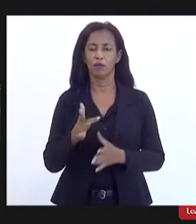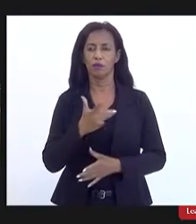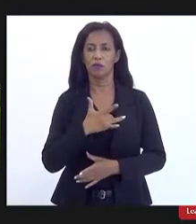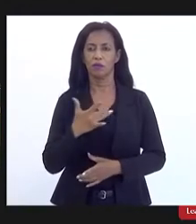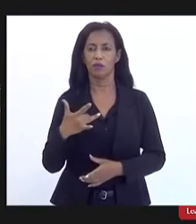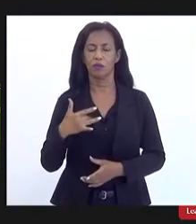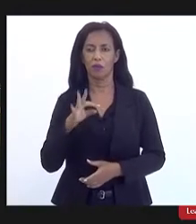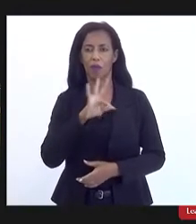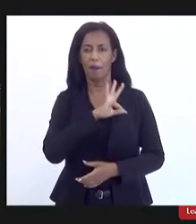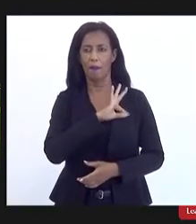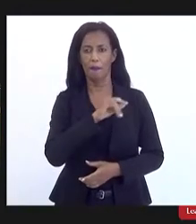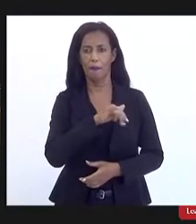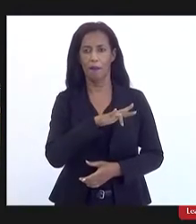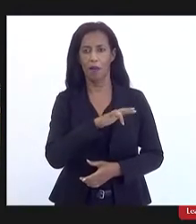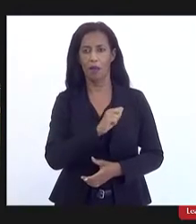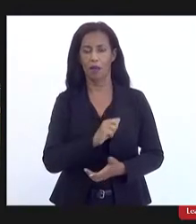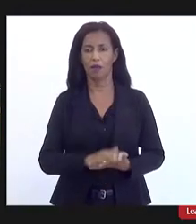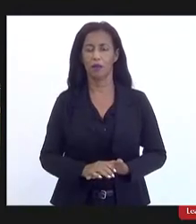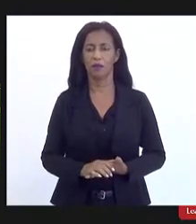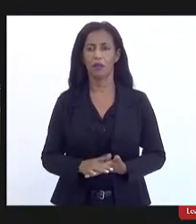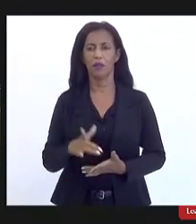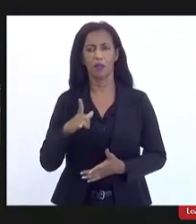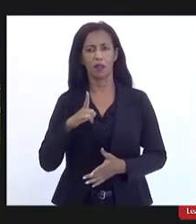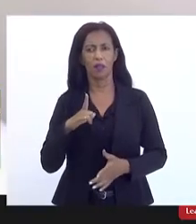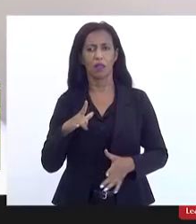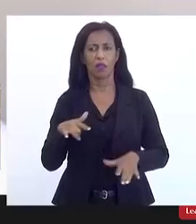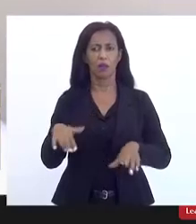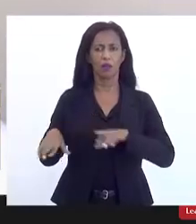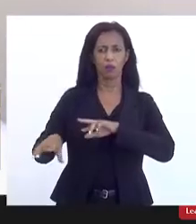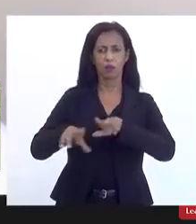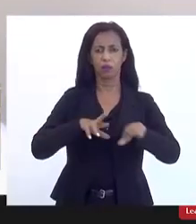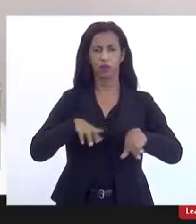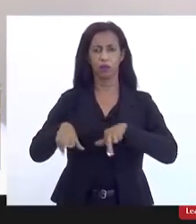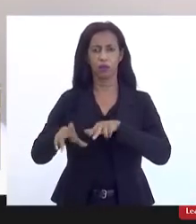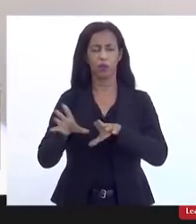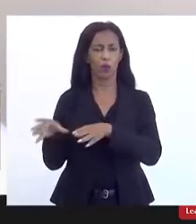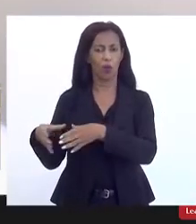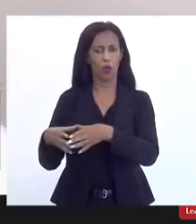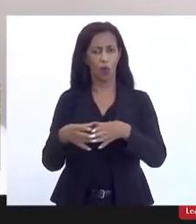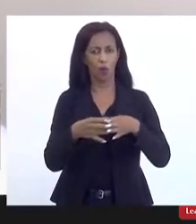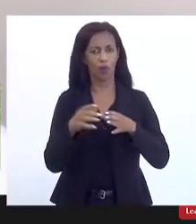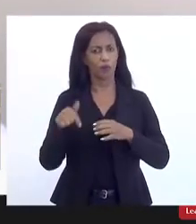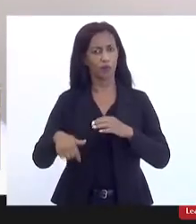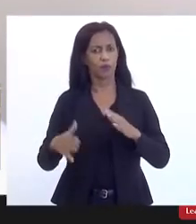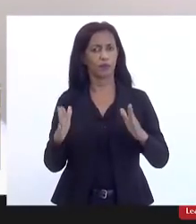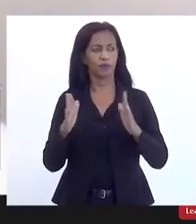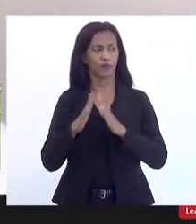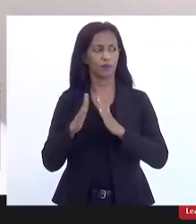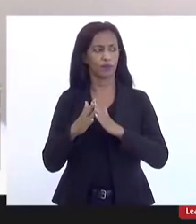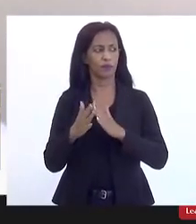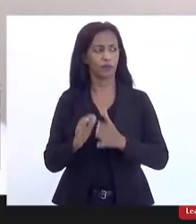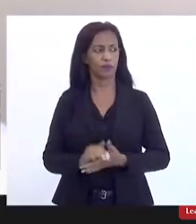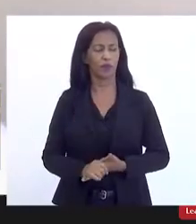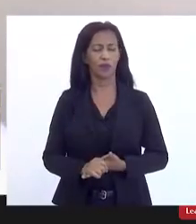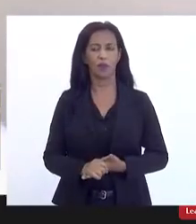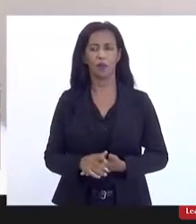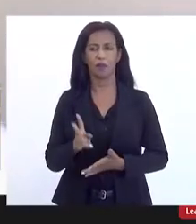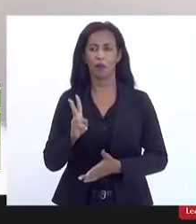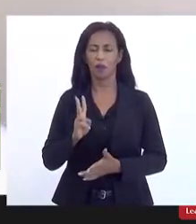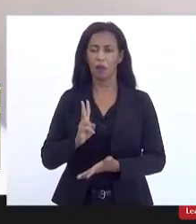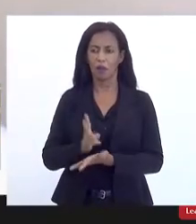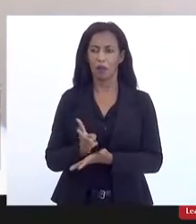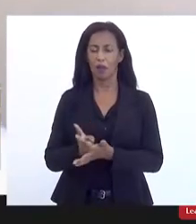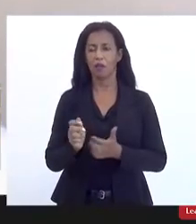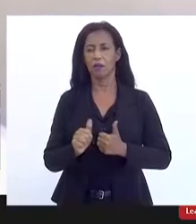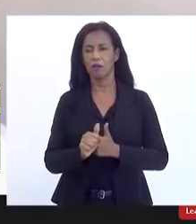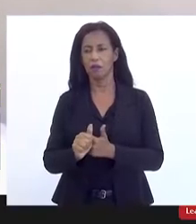deputada Marta Rocha há um envolvimento aí de diversas comissões permanentes da casa para dar seguimento a esse